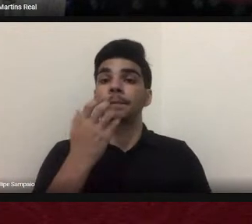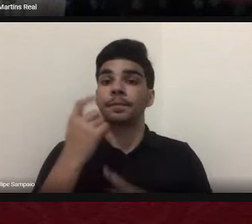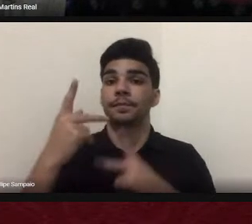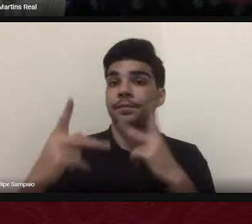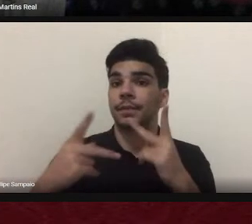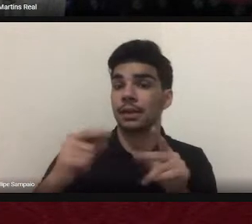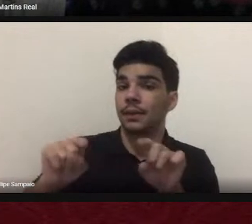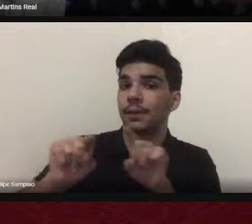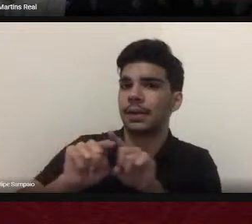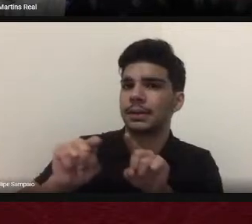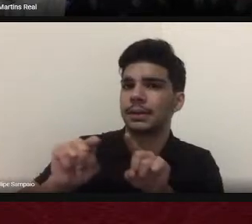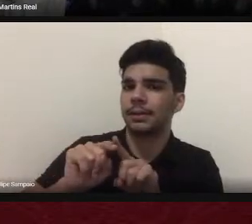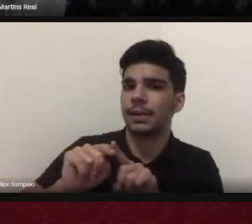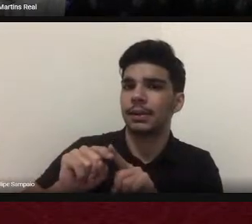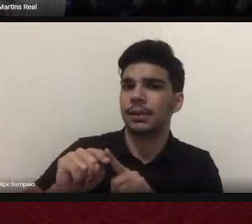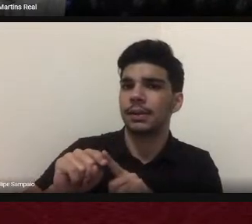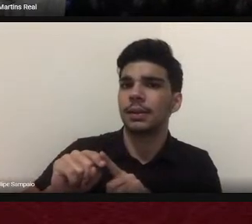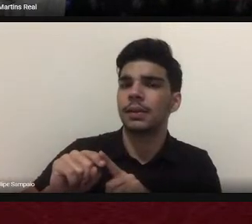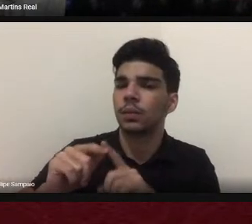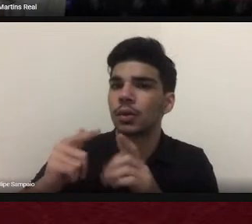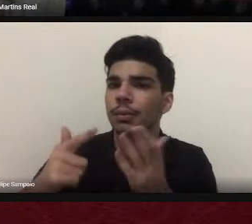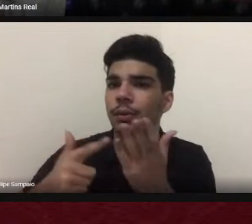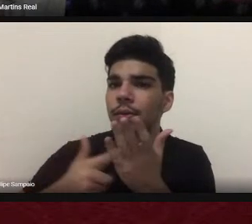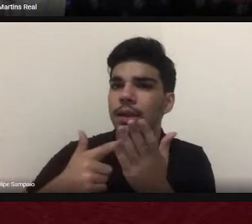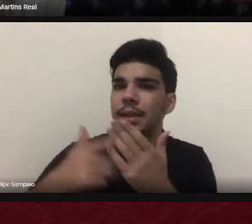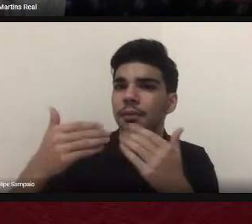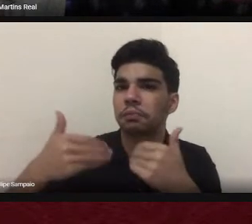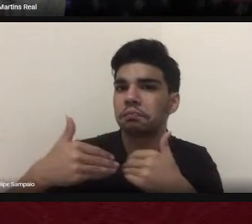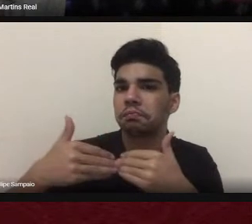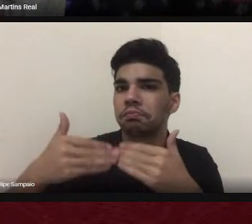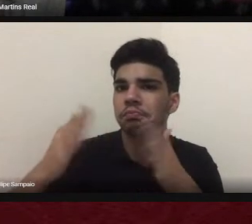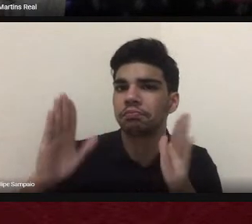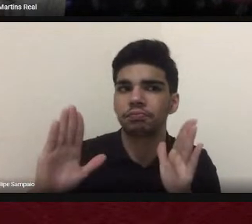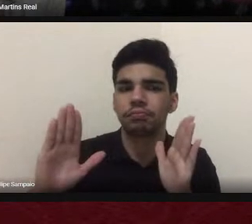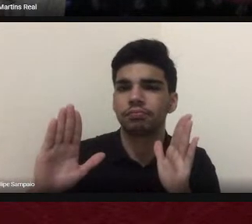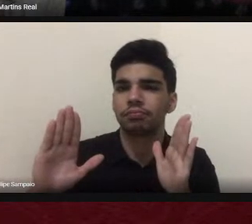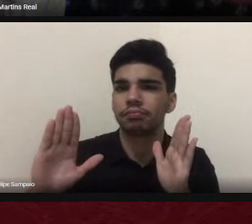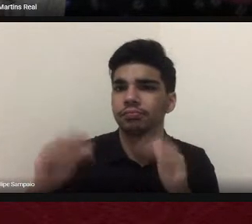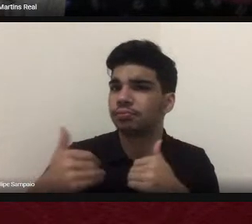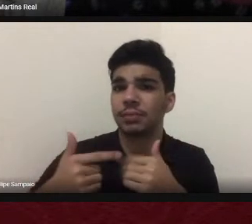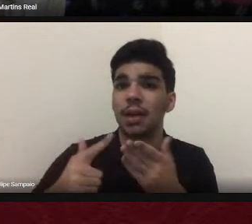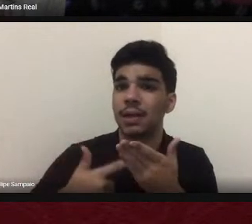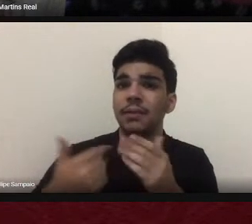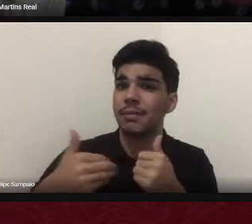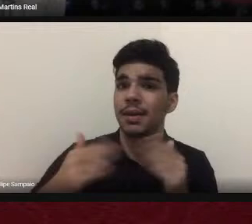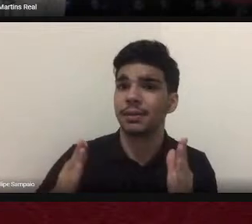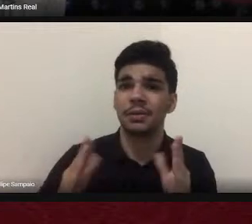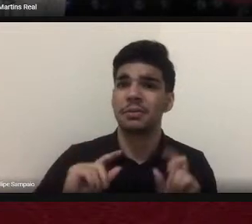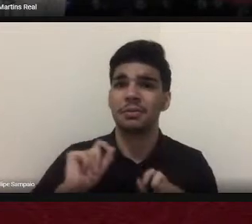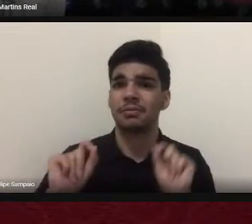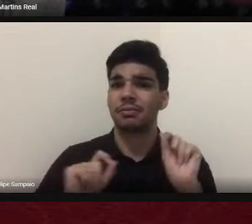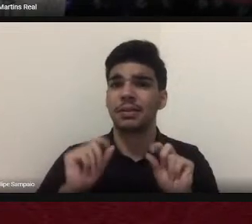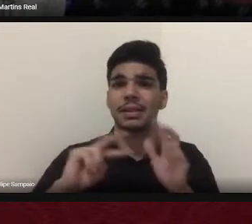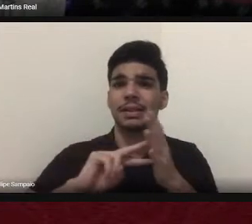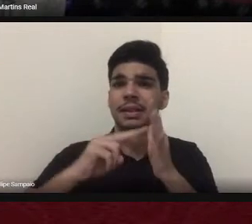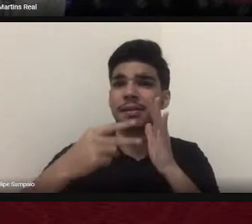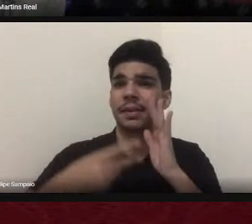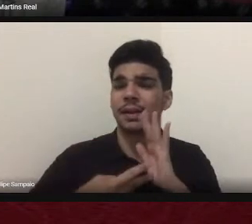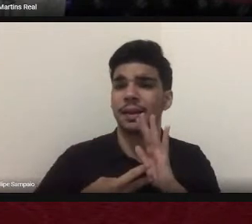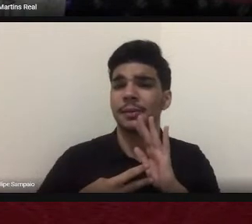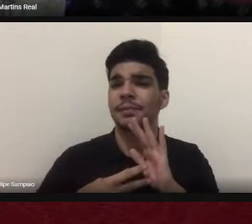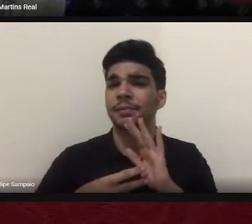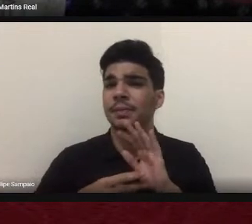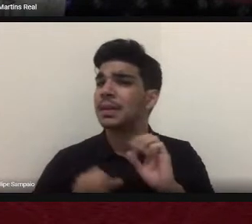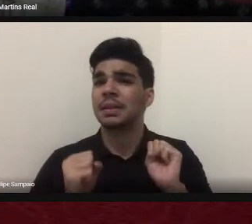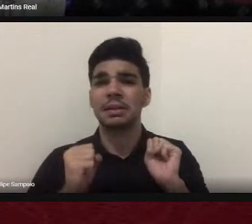de um livro aberto. Este nosso livro é um livro aberto. O que isso significa? Significa que ele pode ser